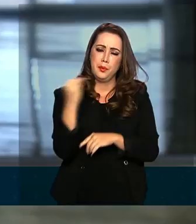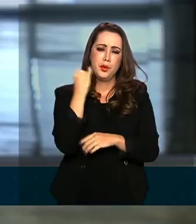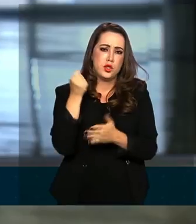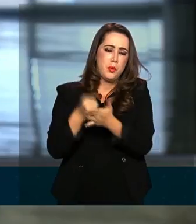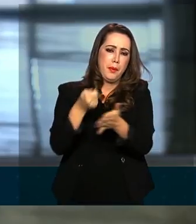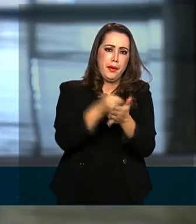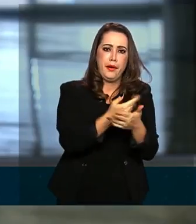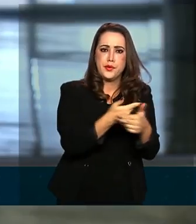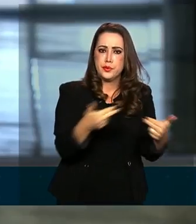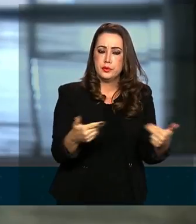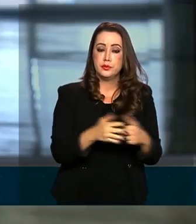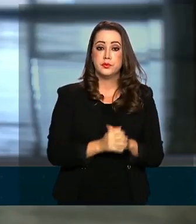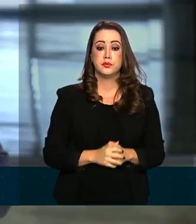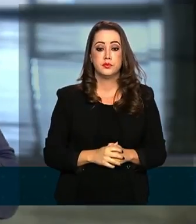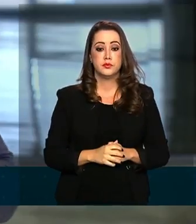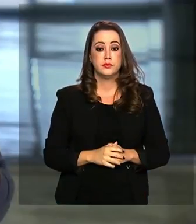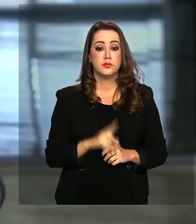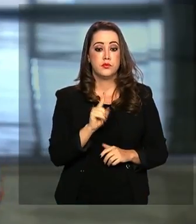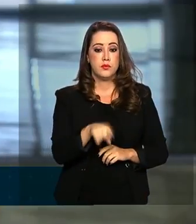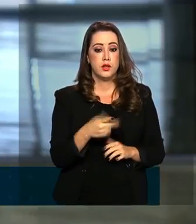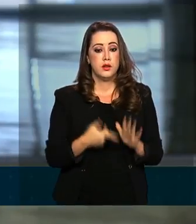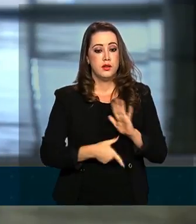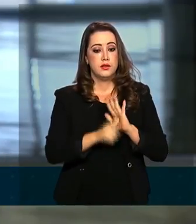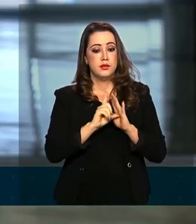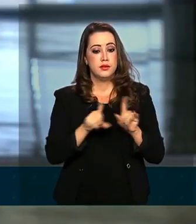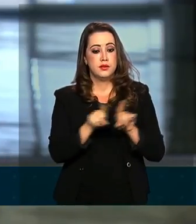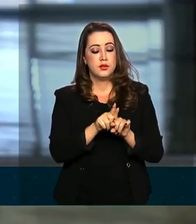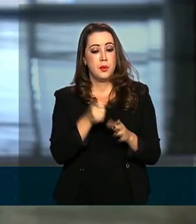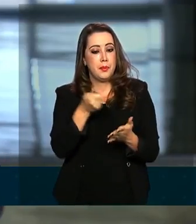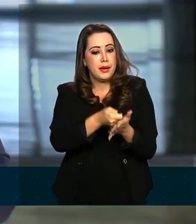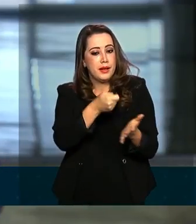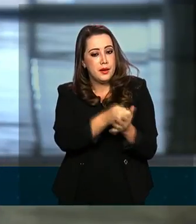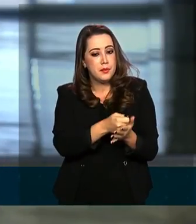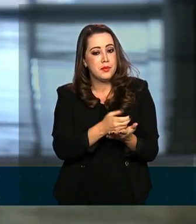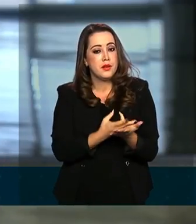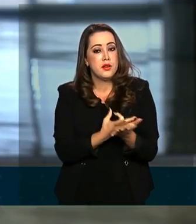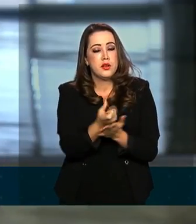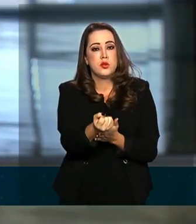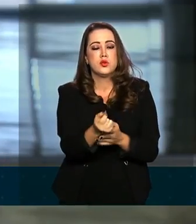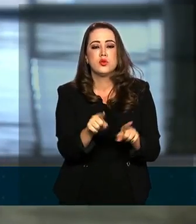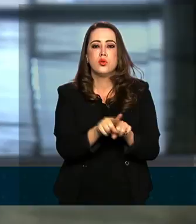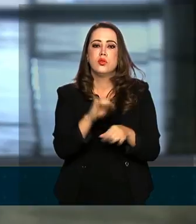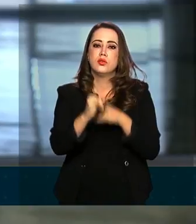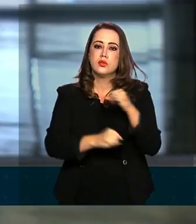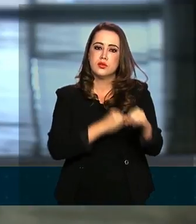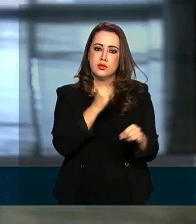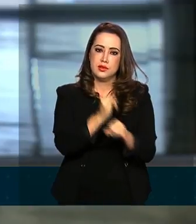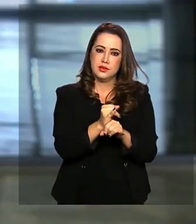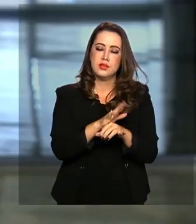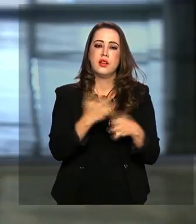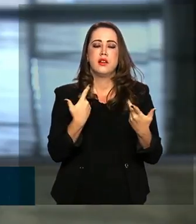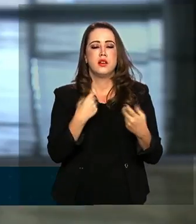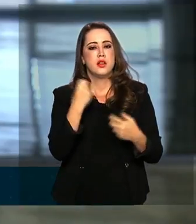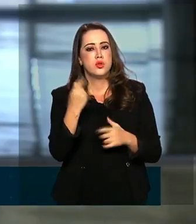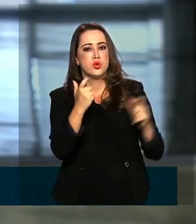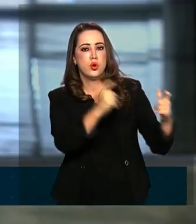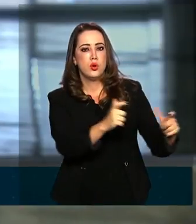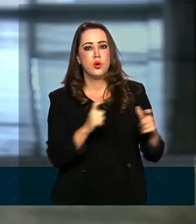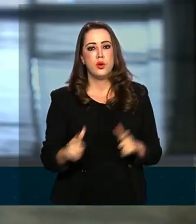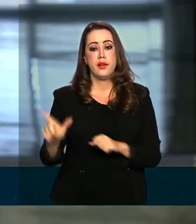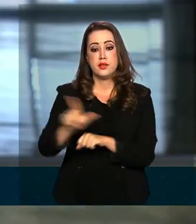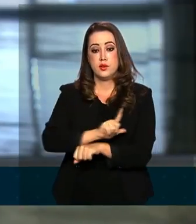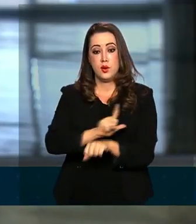benefícios só estavam disponíveis para o pagamento de contas e compras pela internet ou estabelecimentos credenciados.